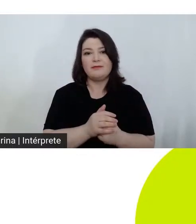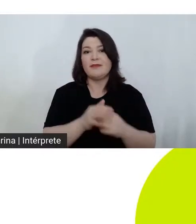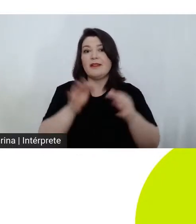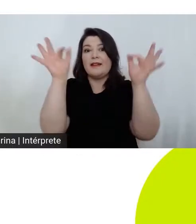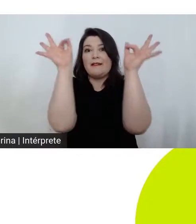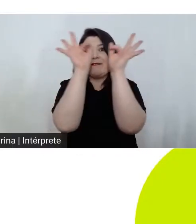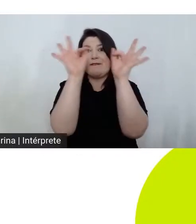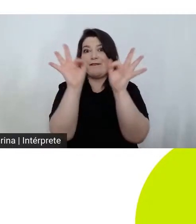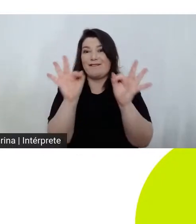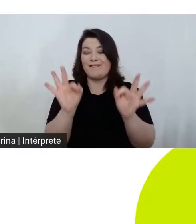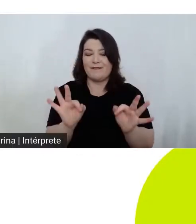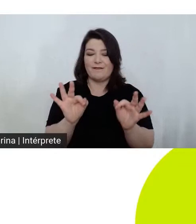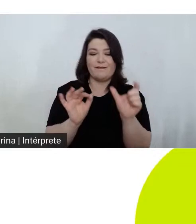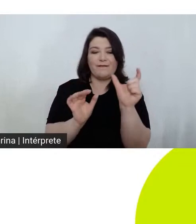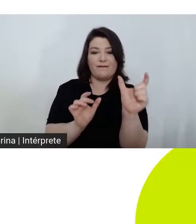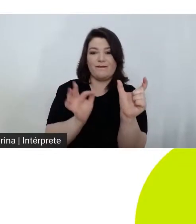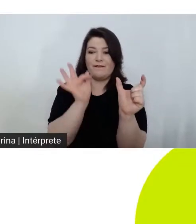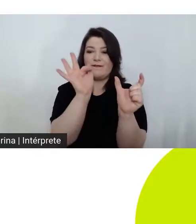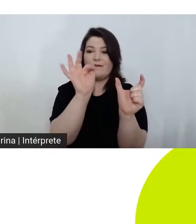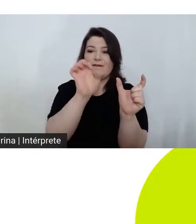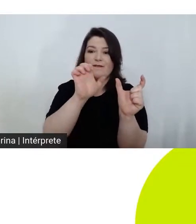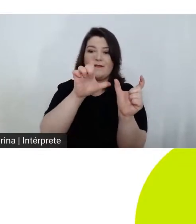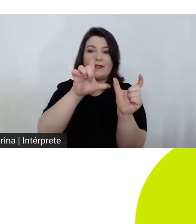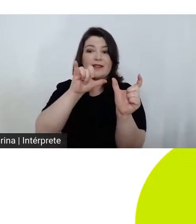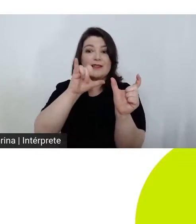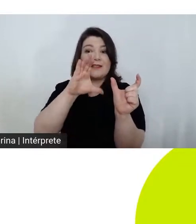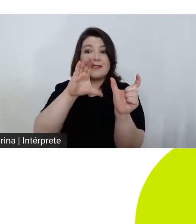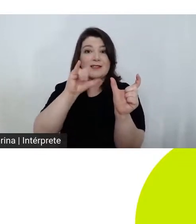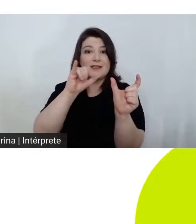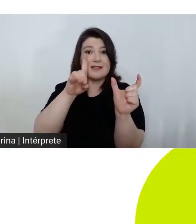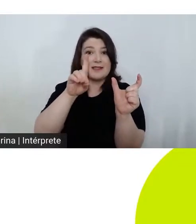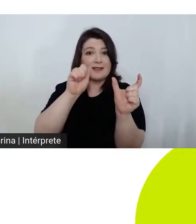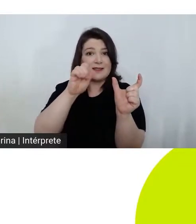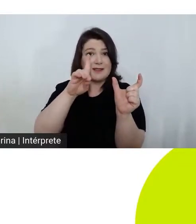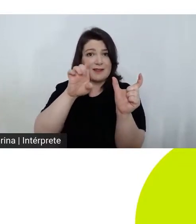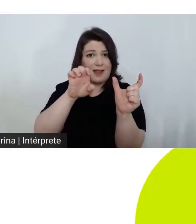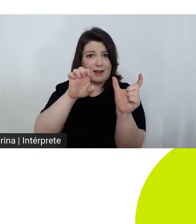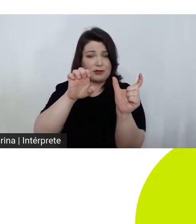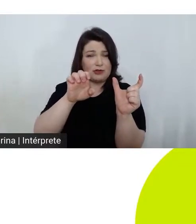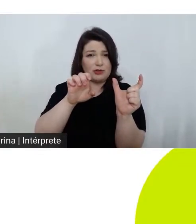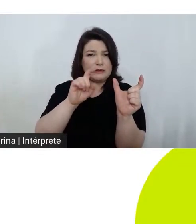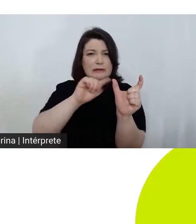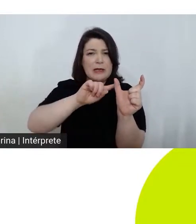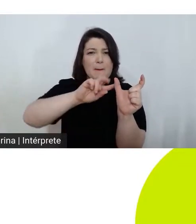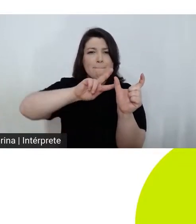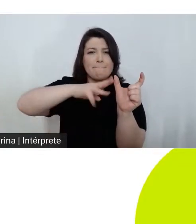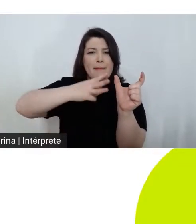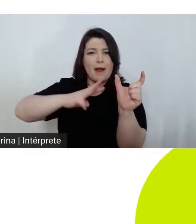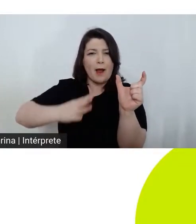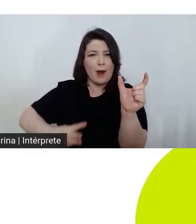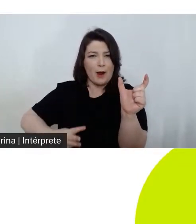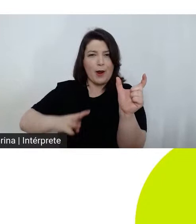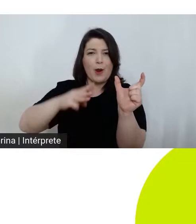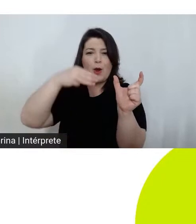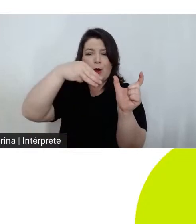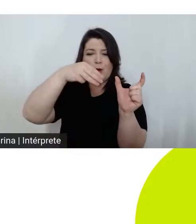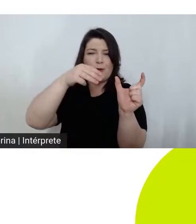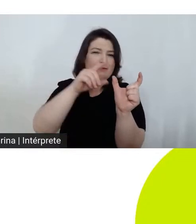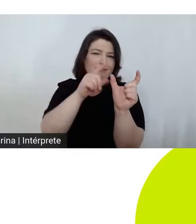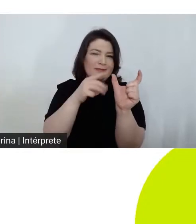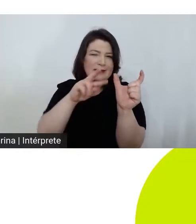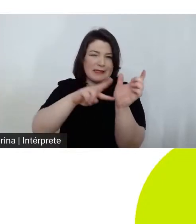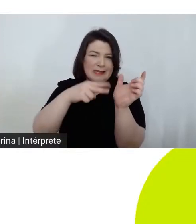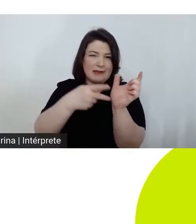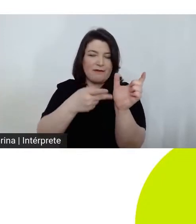félix que significa sorte mesmo línguas nórdicas como por exemplo o inglês quando